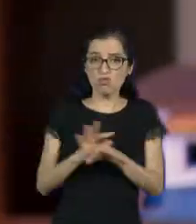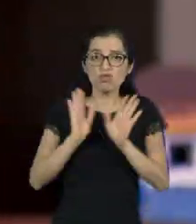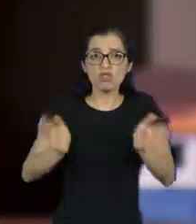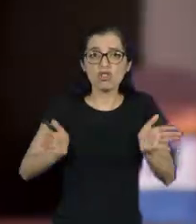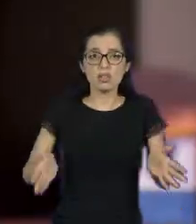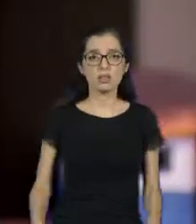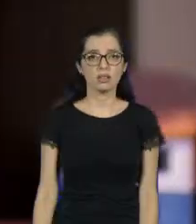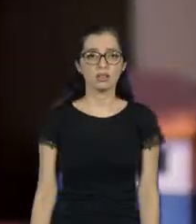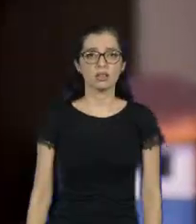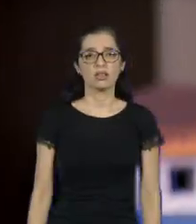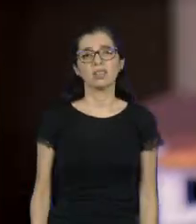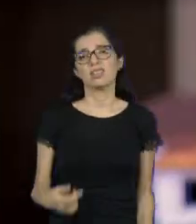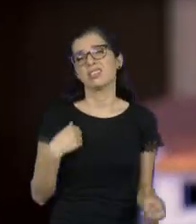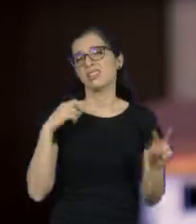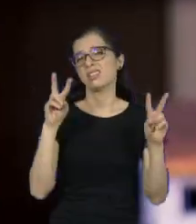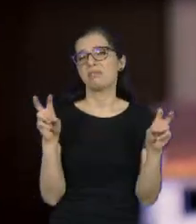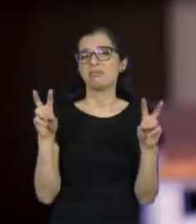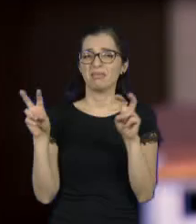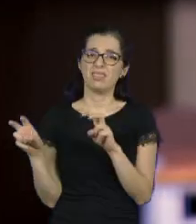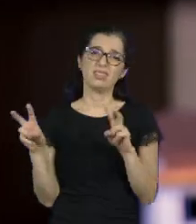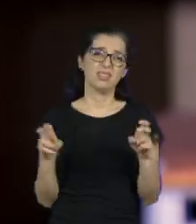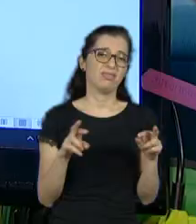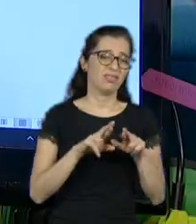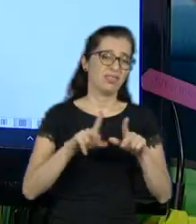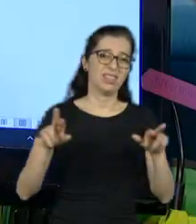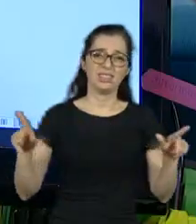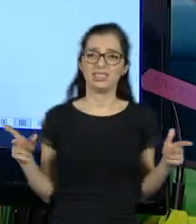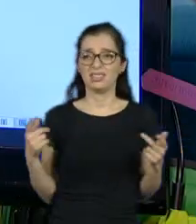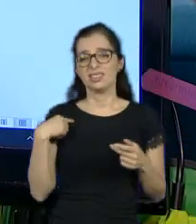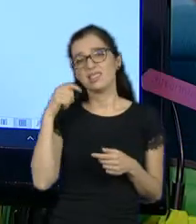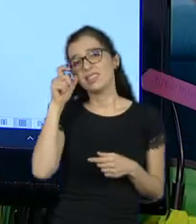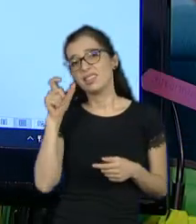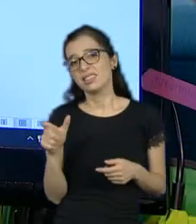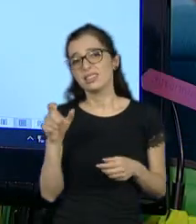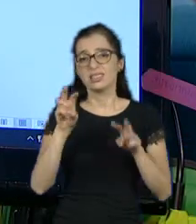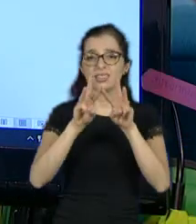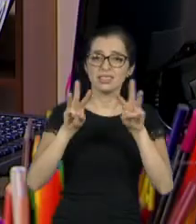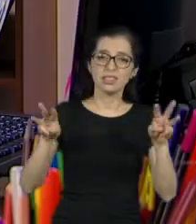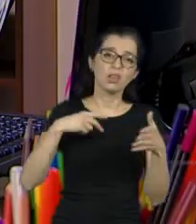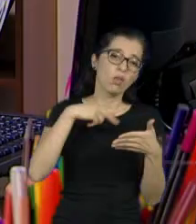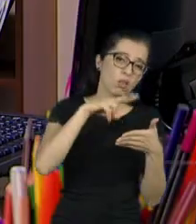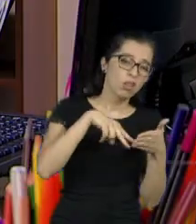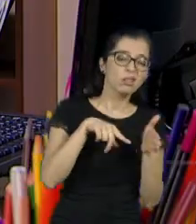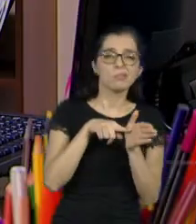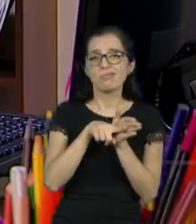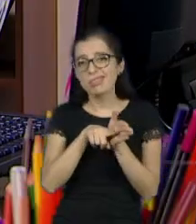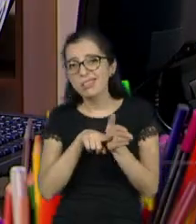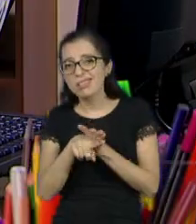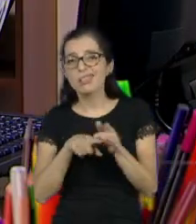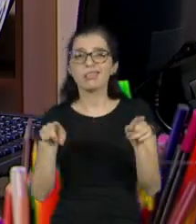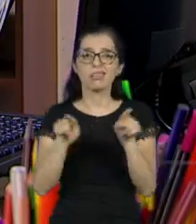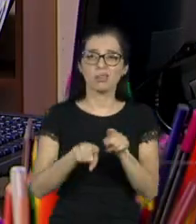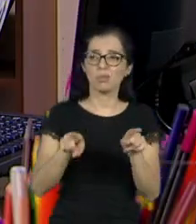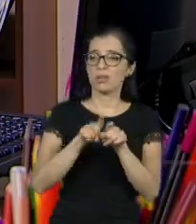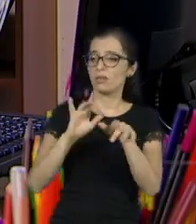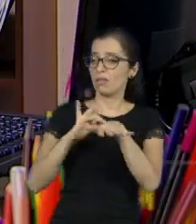São muitos assuntos. Tem tanta coisa interessante. Sites pra ler e pesquisar. Além de tudo que acontece nas redes.